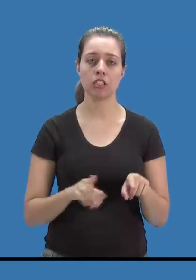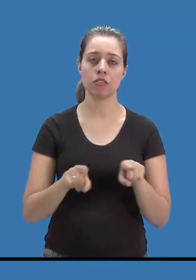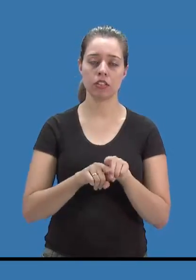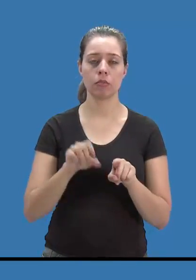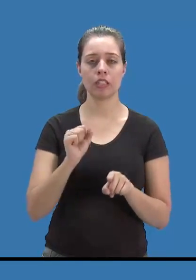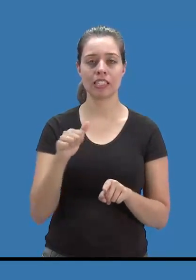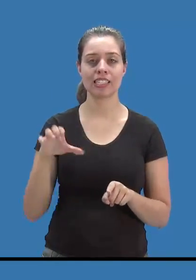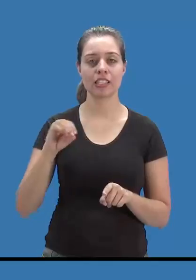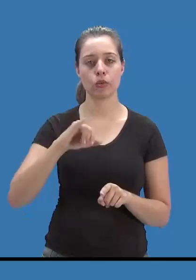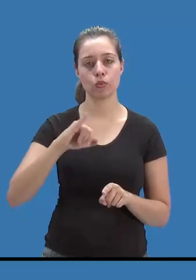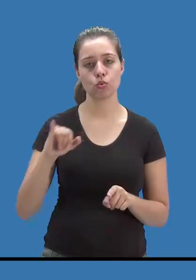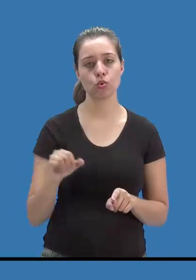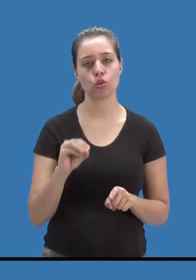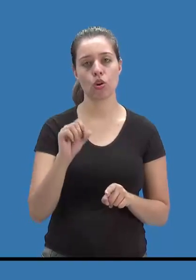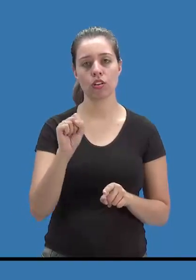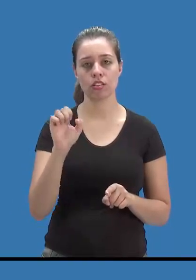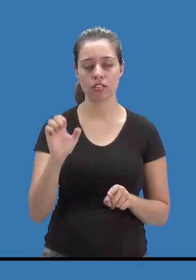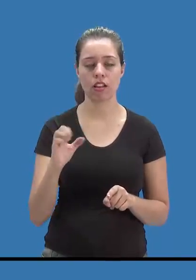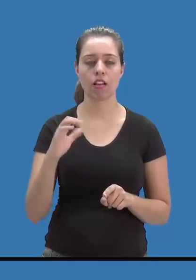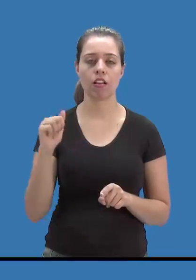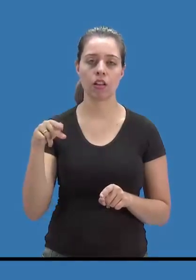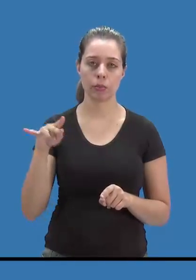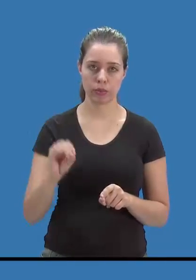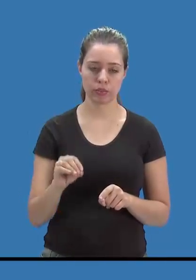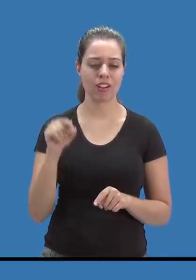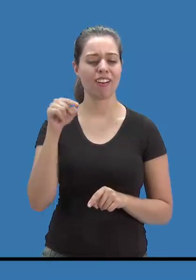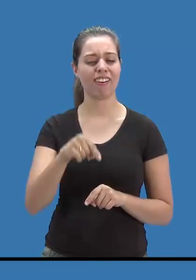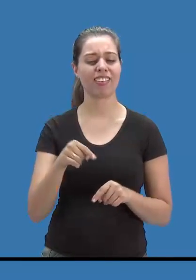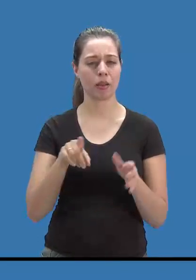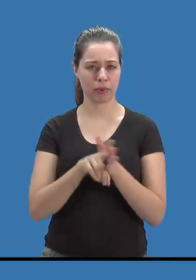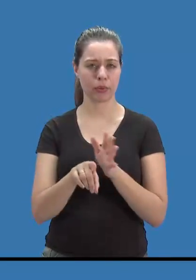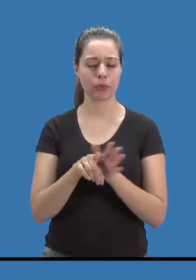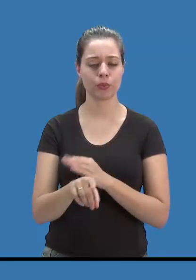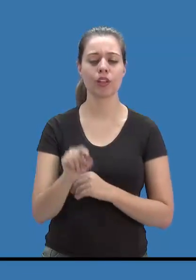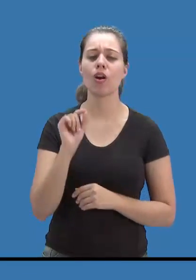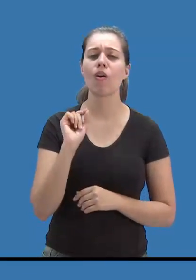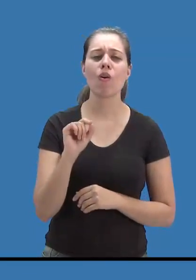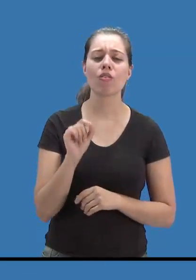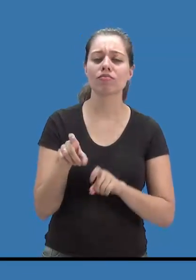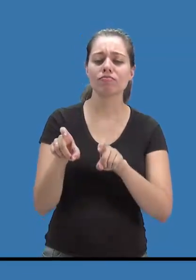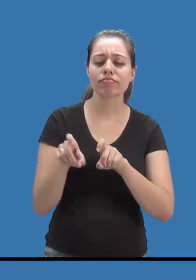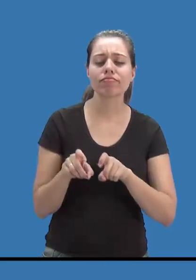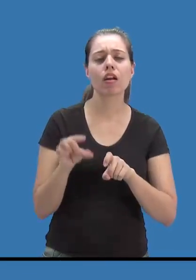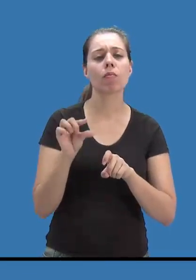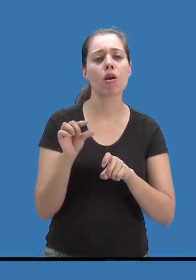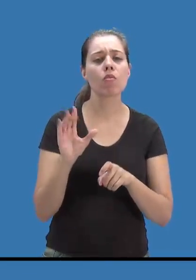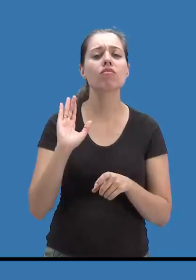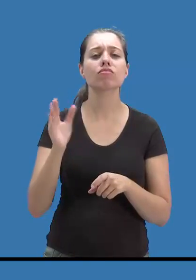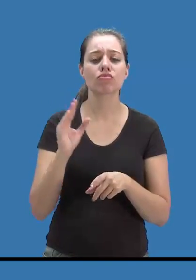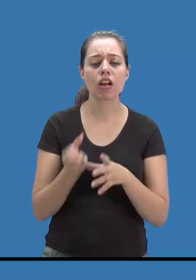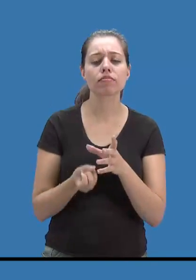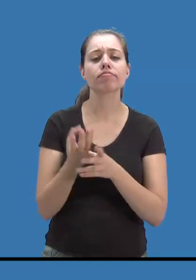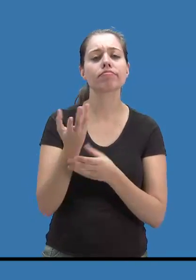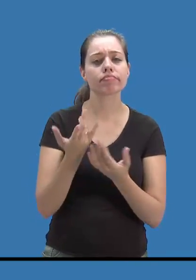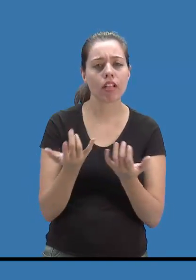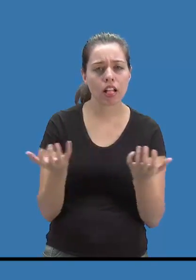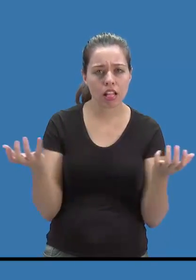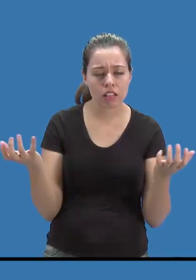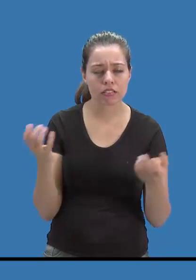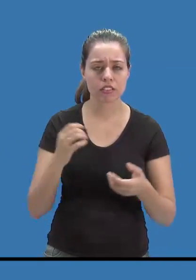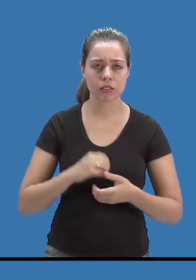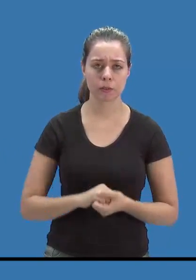José dos Campos. Como essa questão, o que as pequenas propriedades já produzem em São José dos Campos?